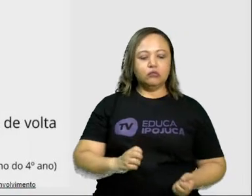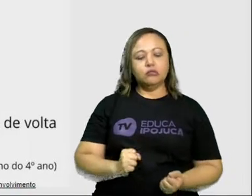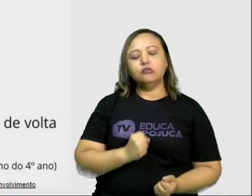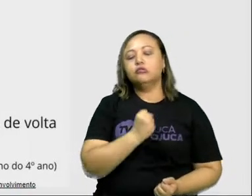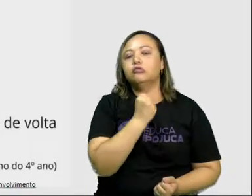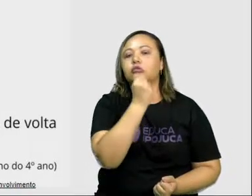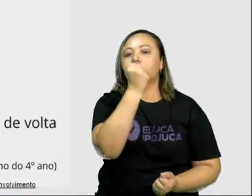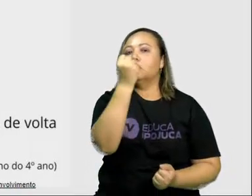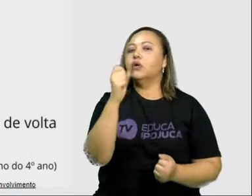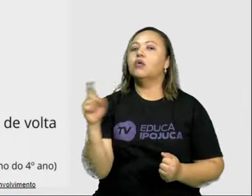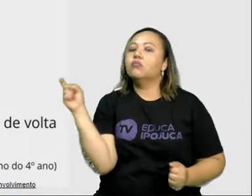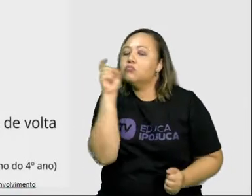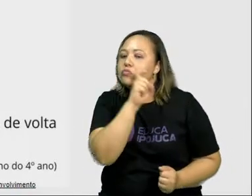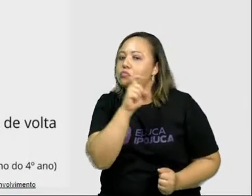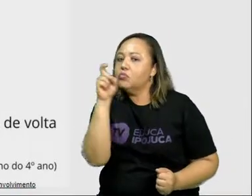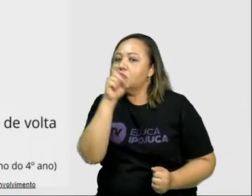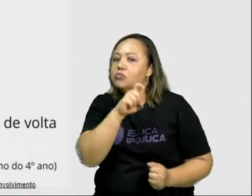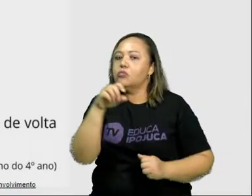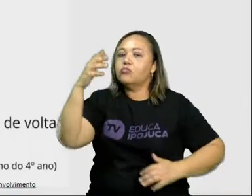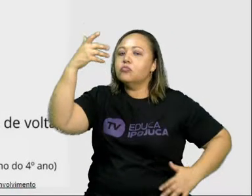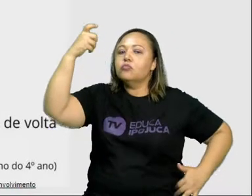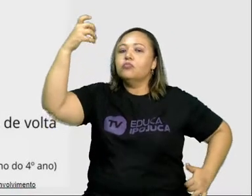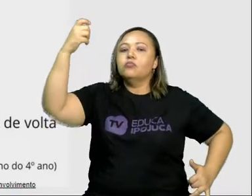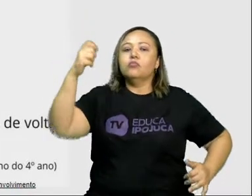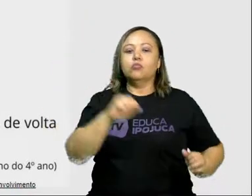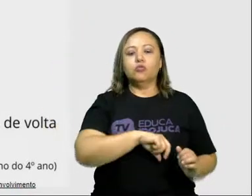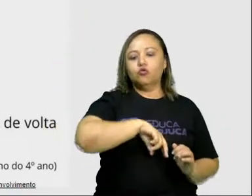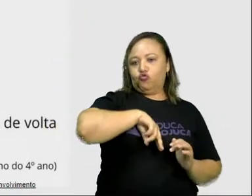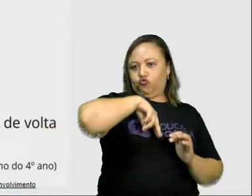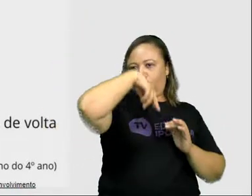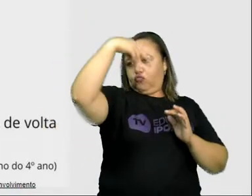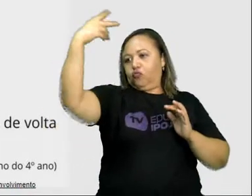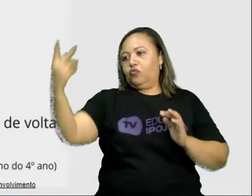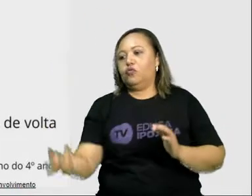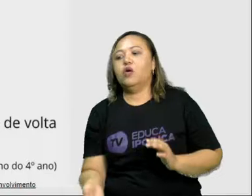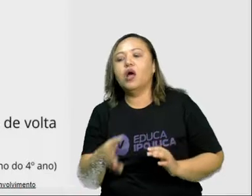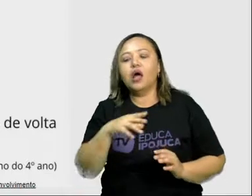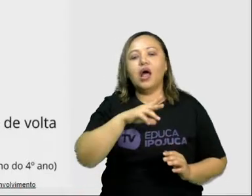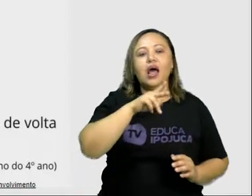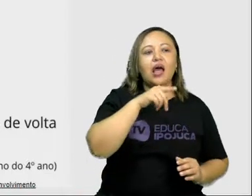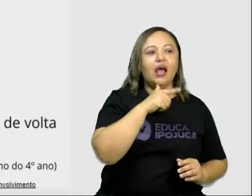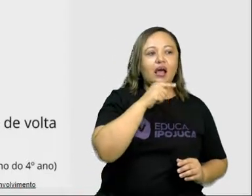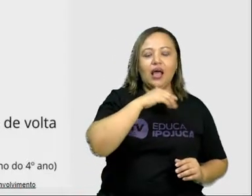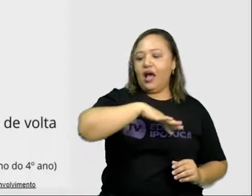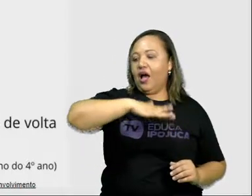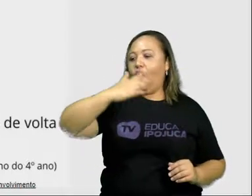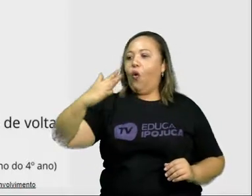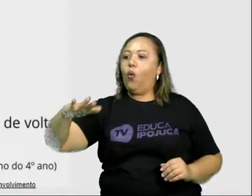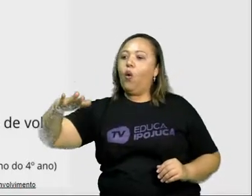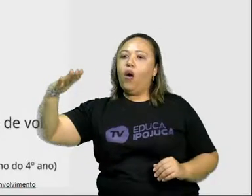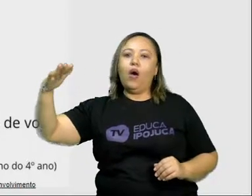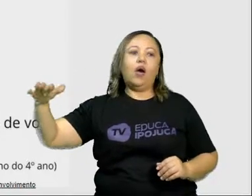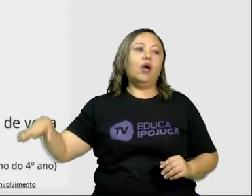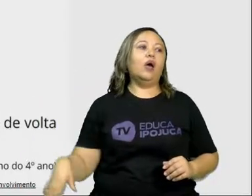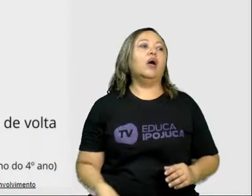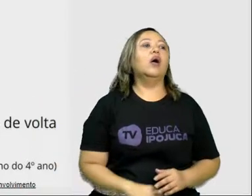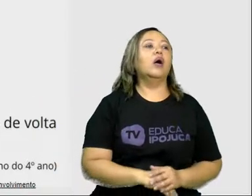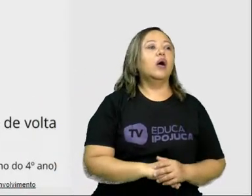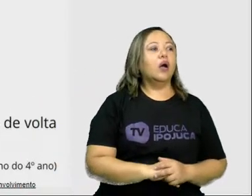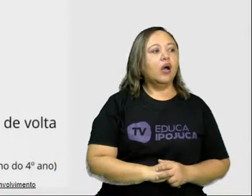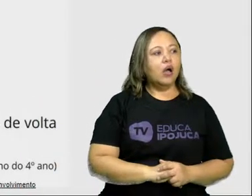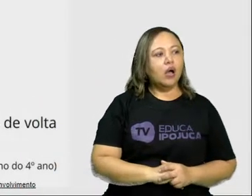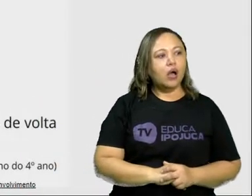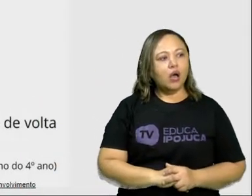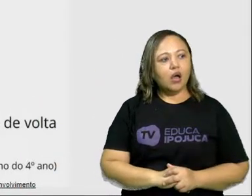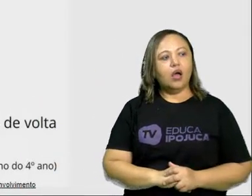com a mentira do macaco, jogou o macaco de volta nas ondas. Conto de um aluno